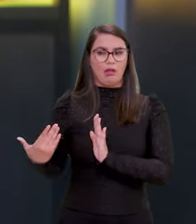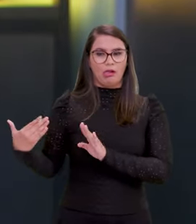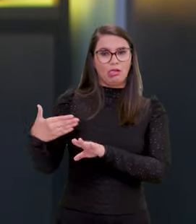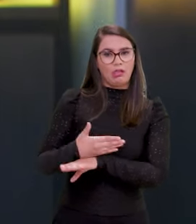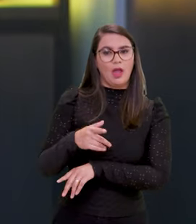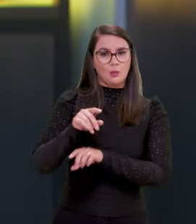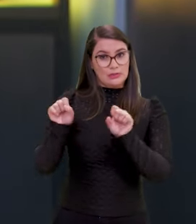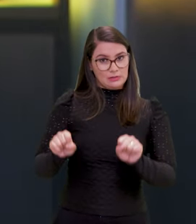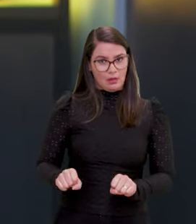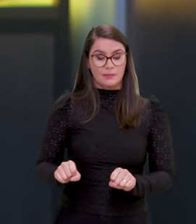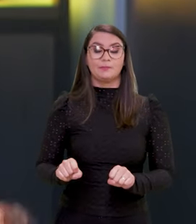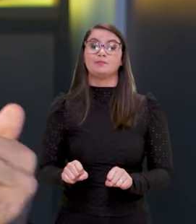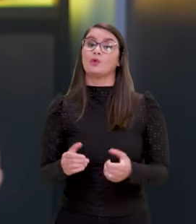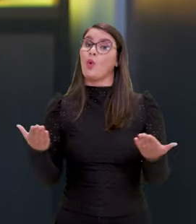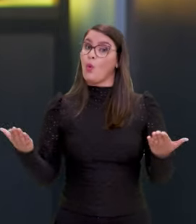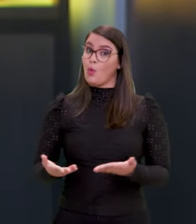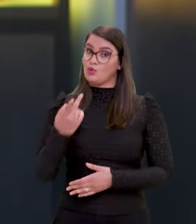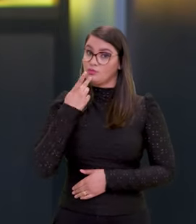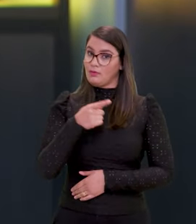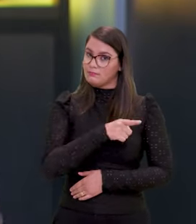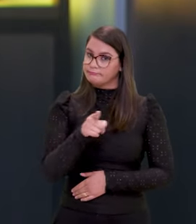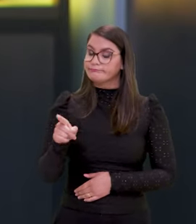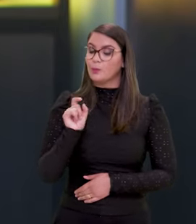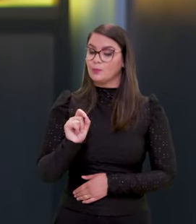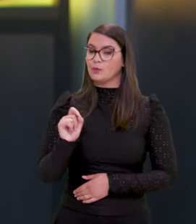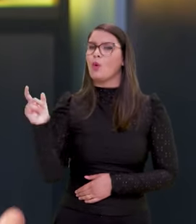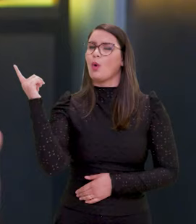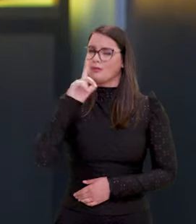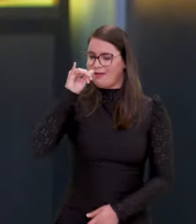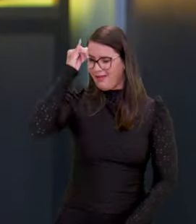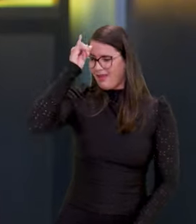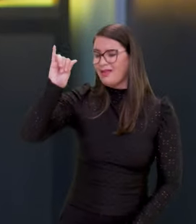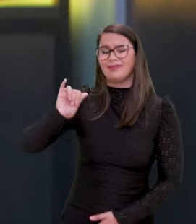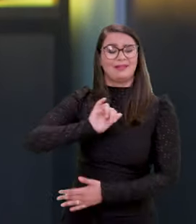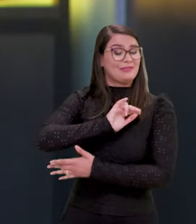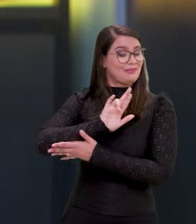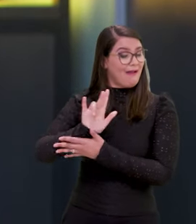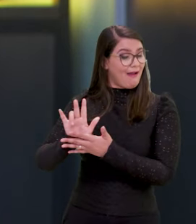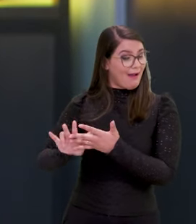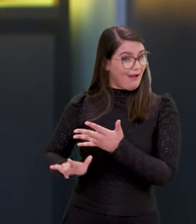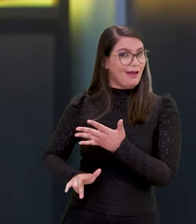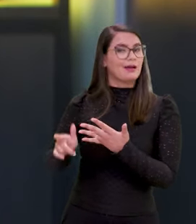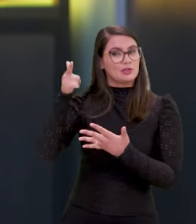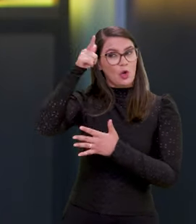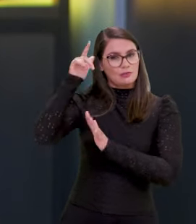burlar um pouquinho esse sistema. Hoje eu vou dizer para você que a gente já consegue evitar muitas dessas ocorrências